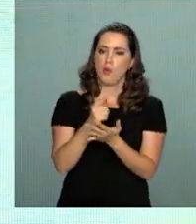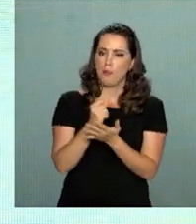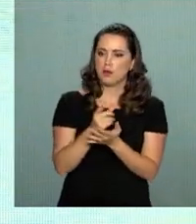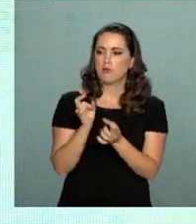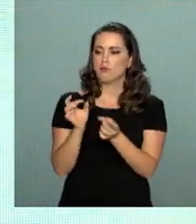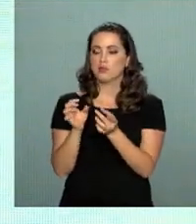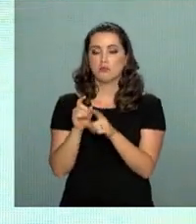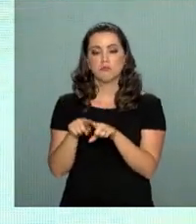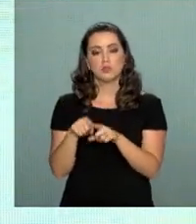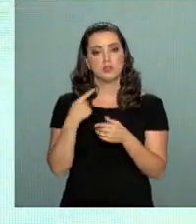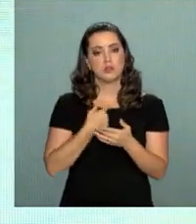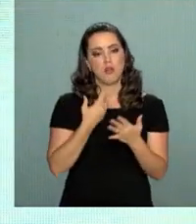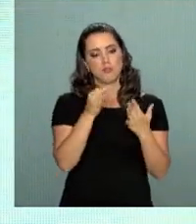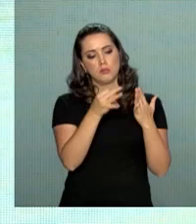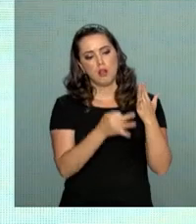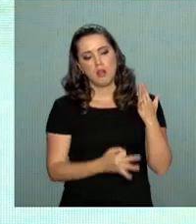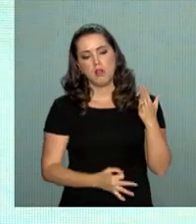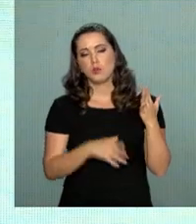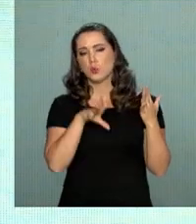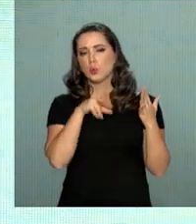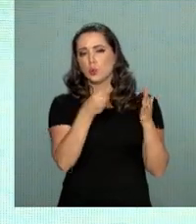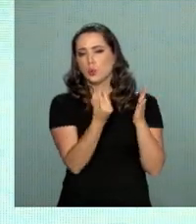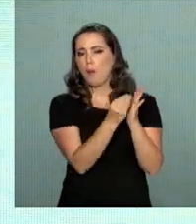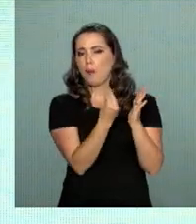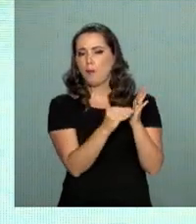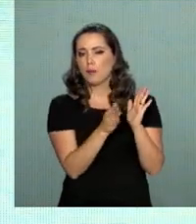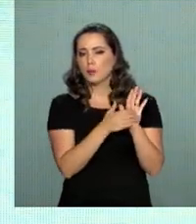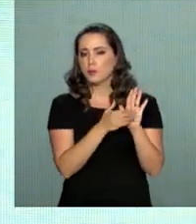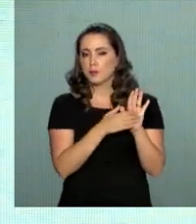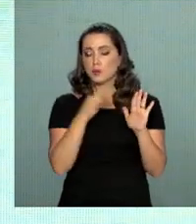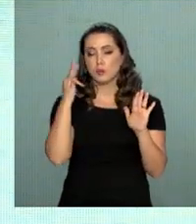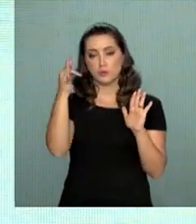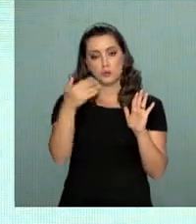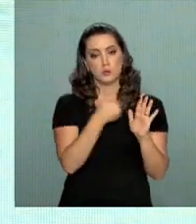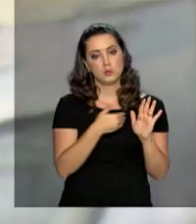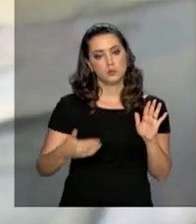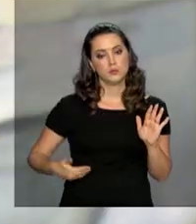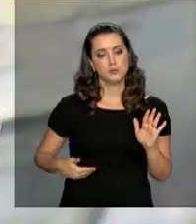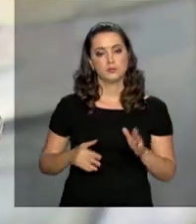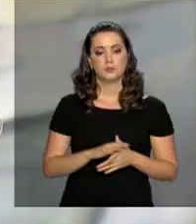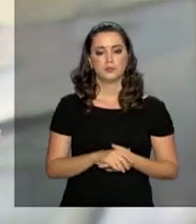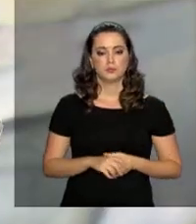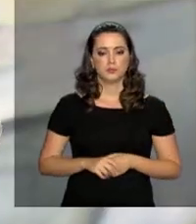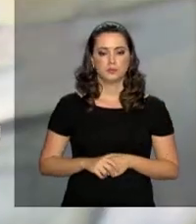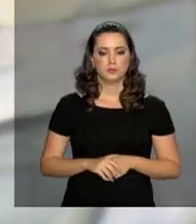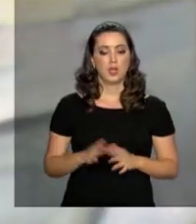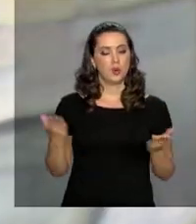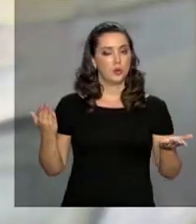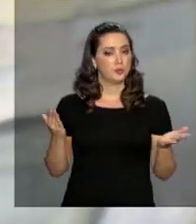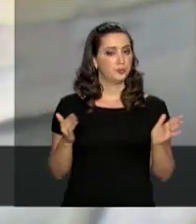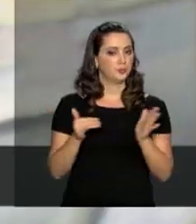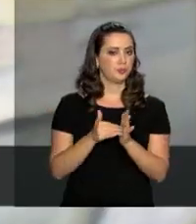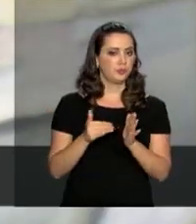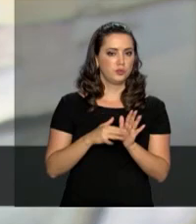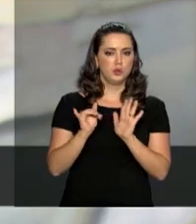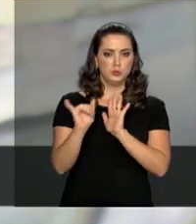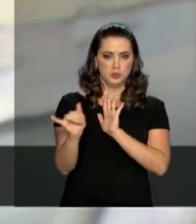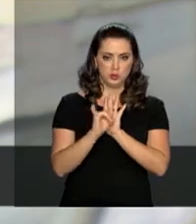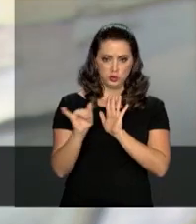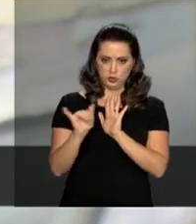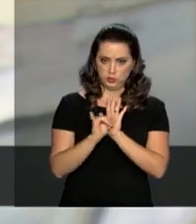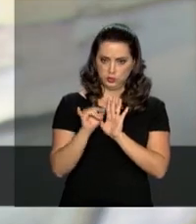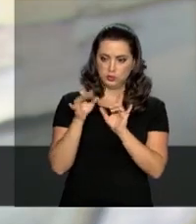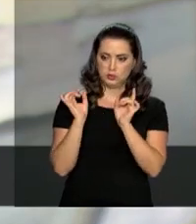estamos deixando uma carteira de projetos públicos e privados consolidada para o próximo governo da sequência. Este é o último lançamento de editais de